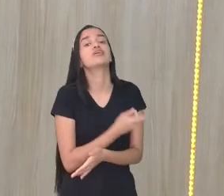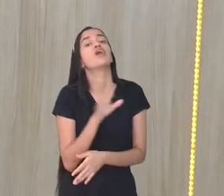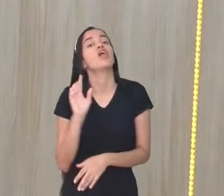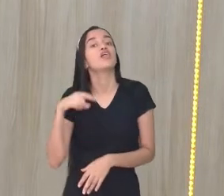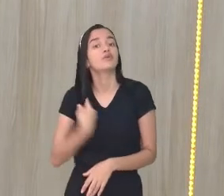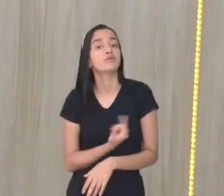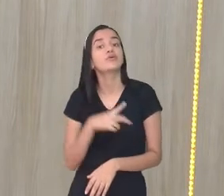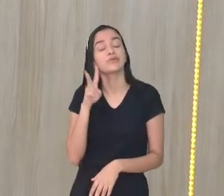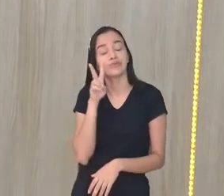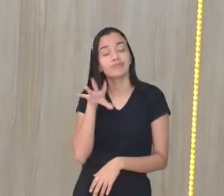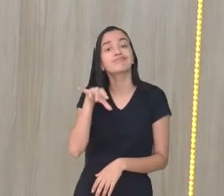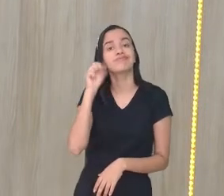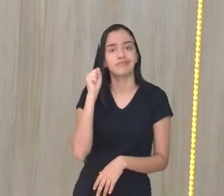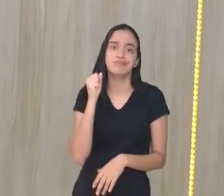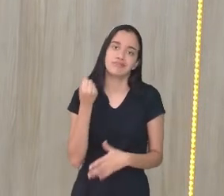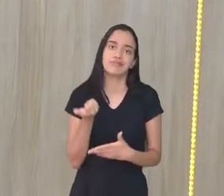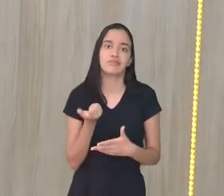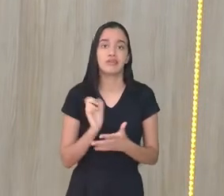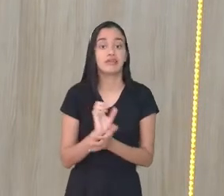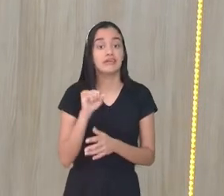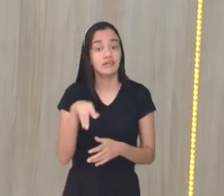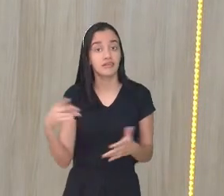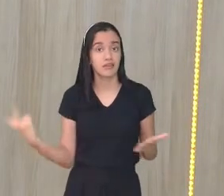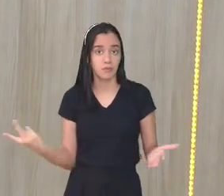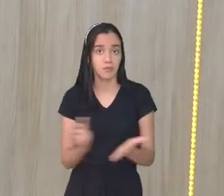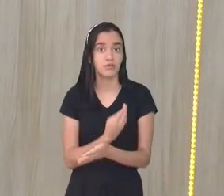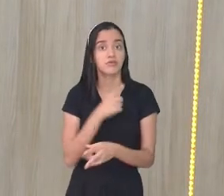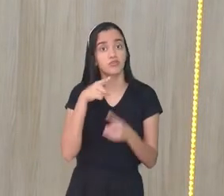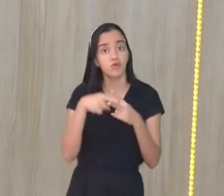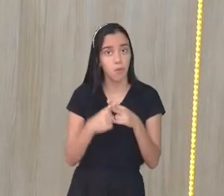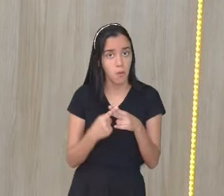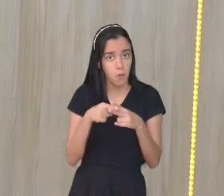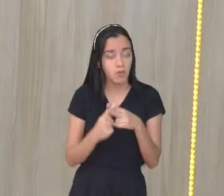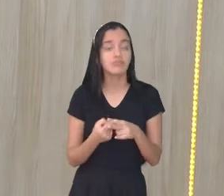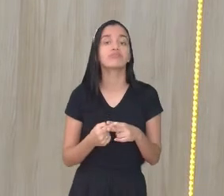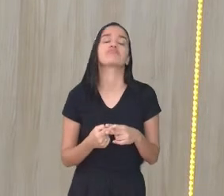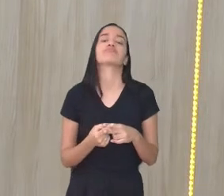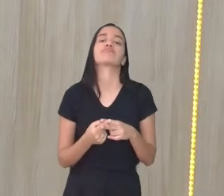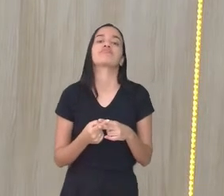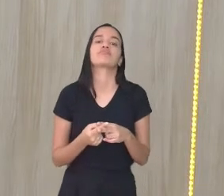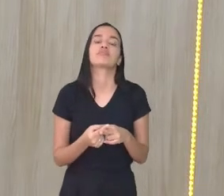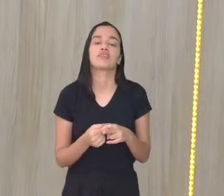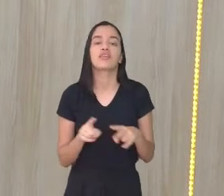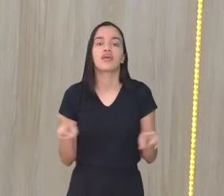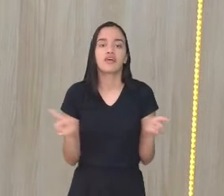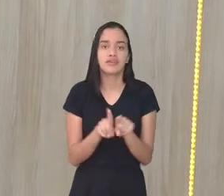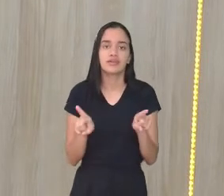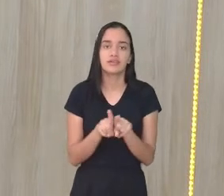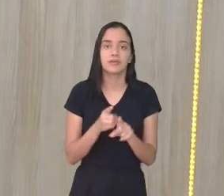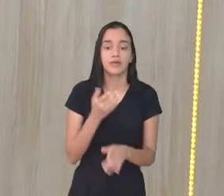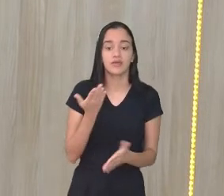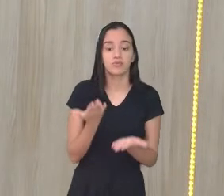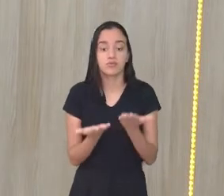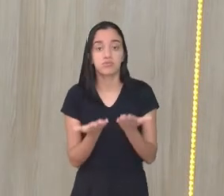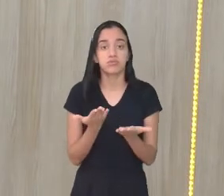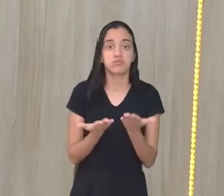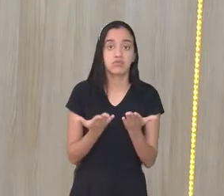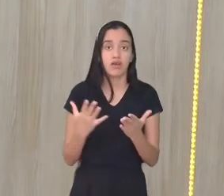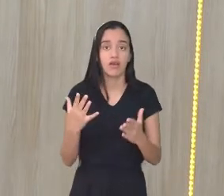isso. Se errarmos, podemos corrigir, não é? E nos equilibrar